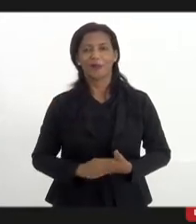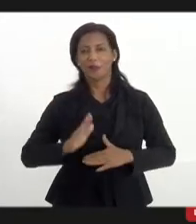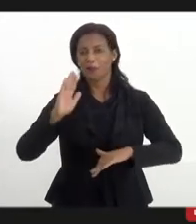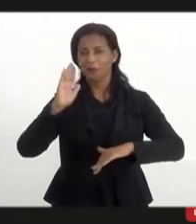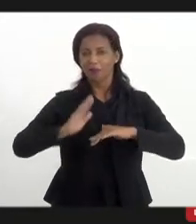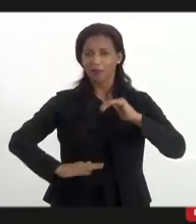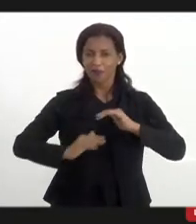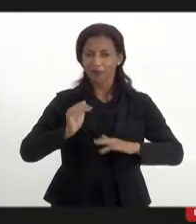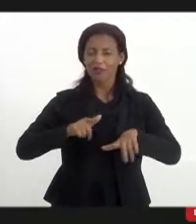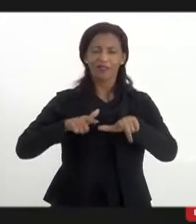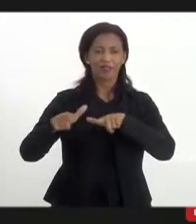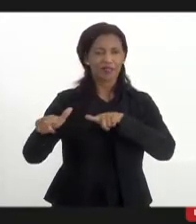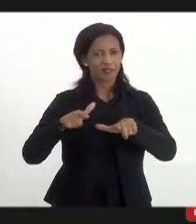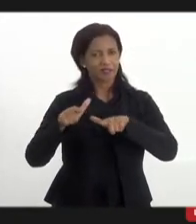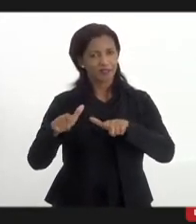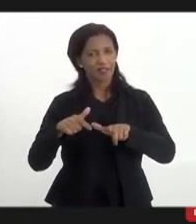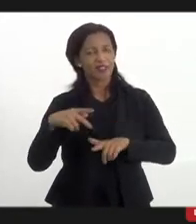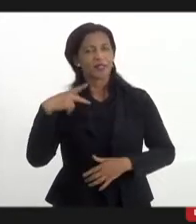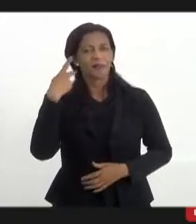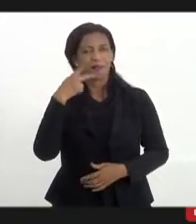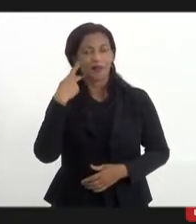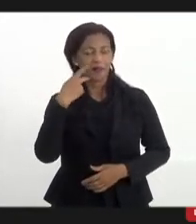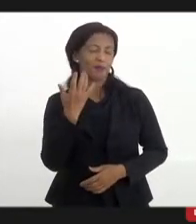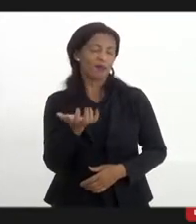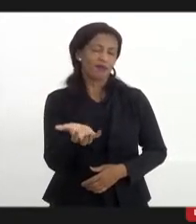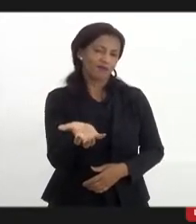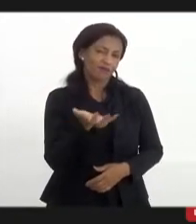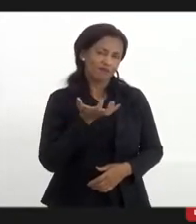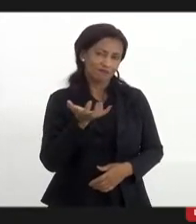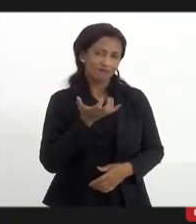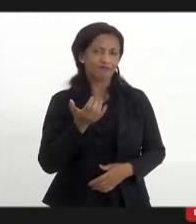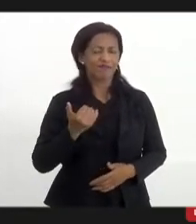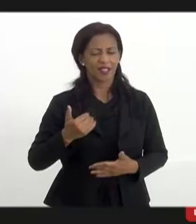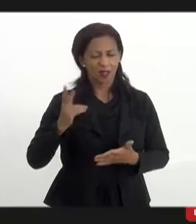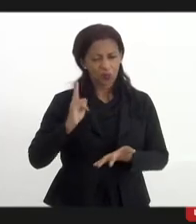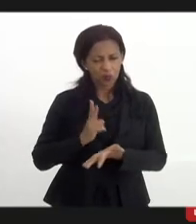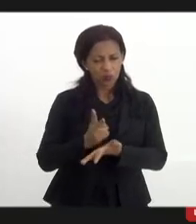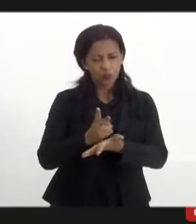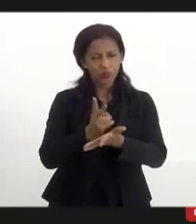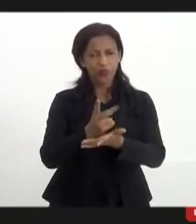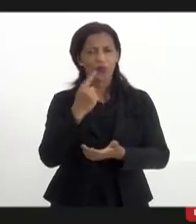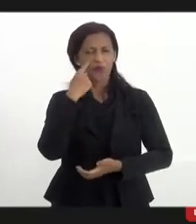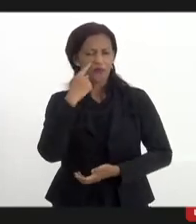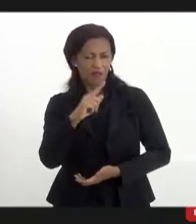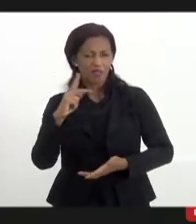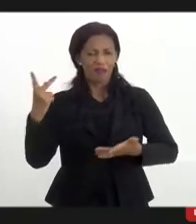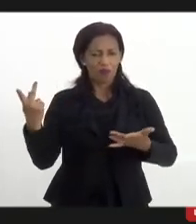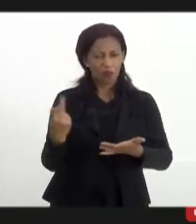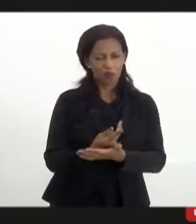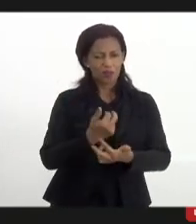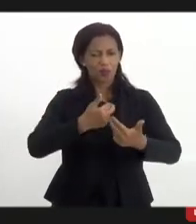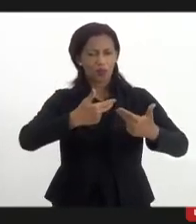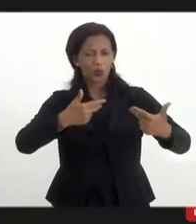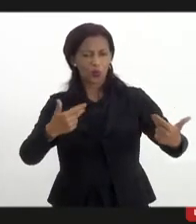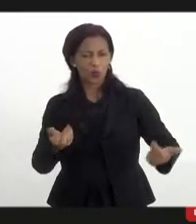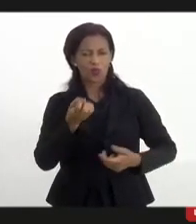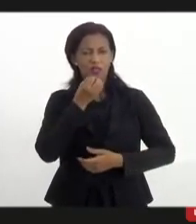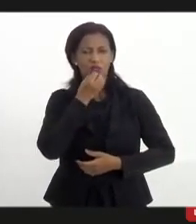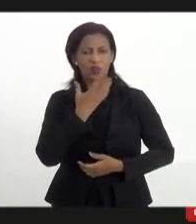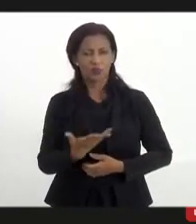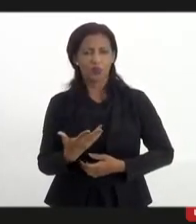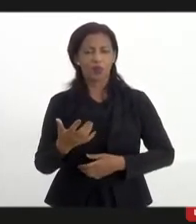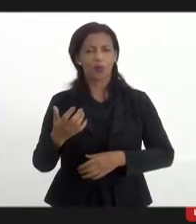profissionais, trabalhadores e parlamentares que querem ir à frente, que querem ver acontecer alguma coisa no nosso